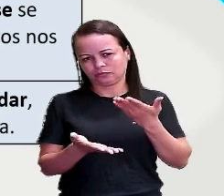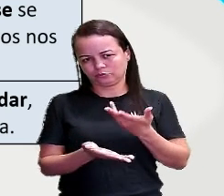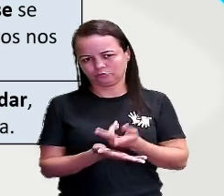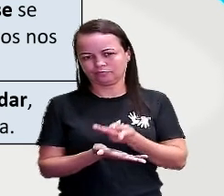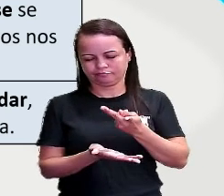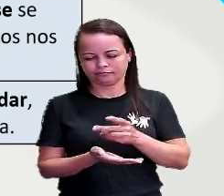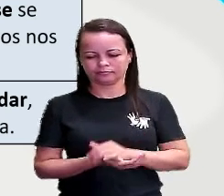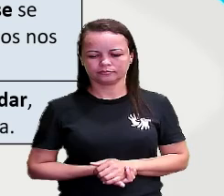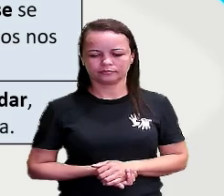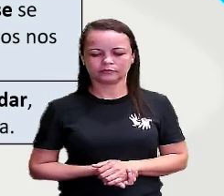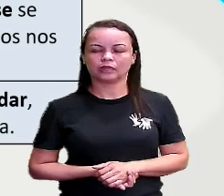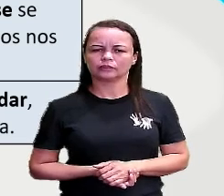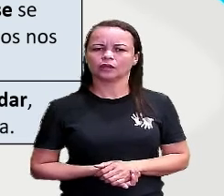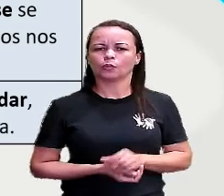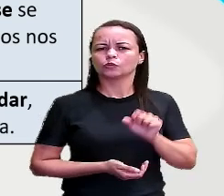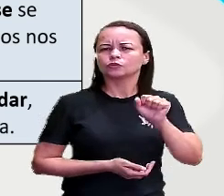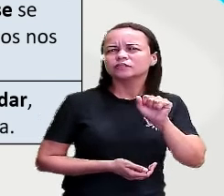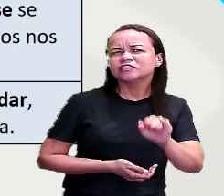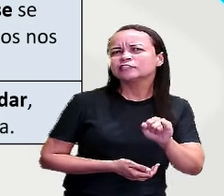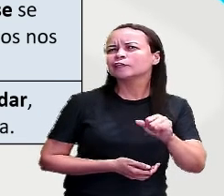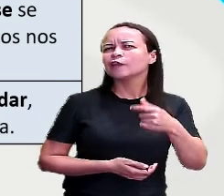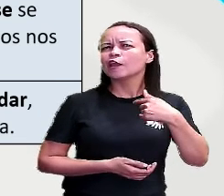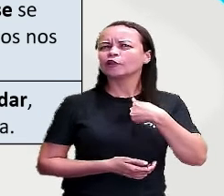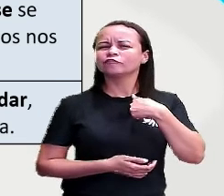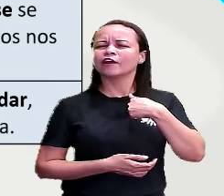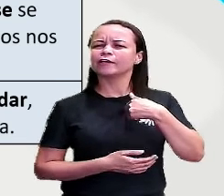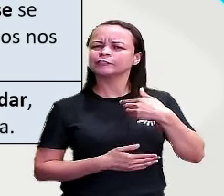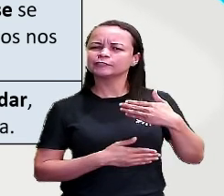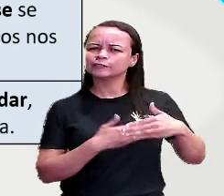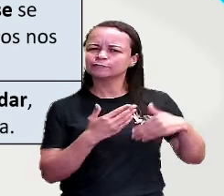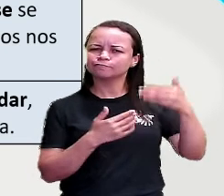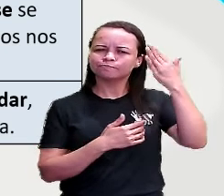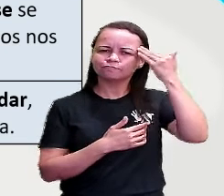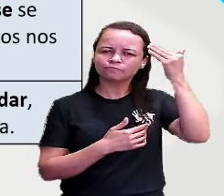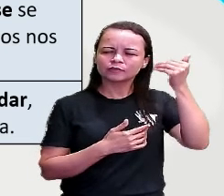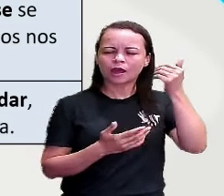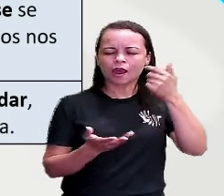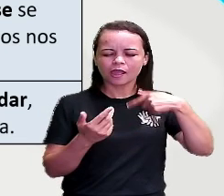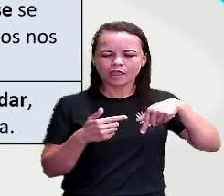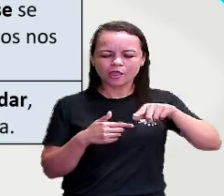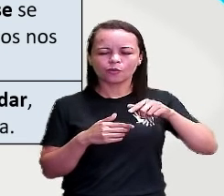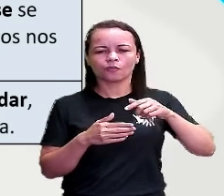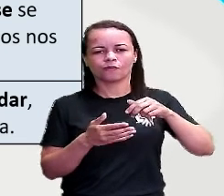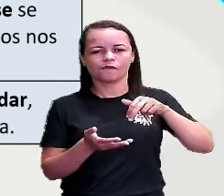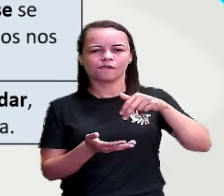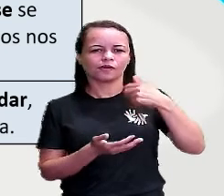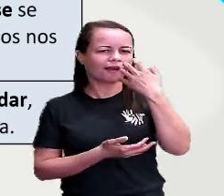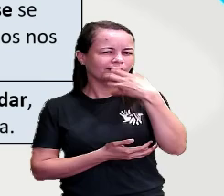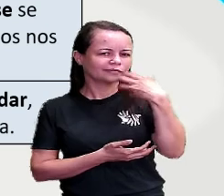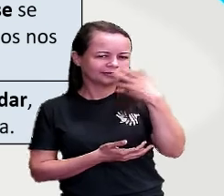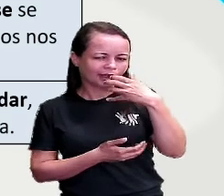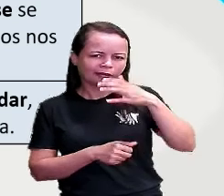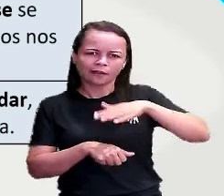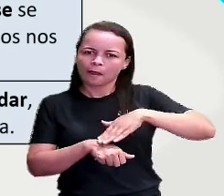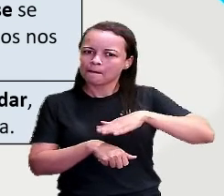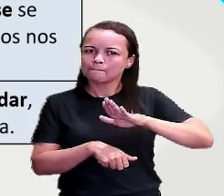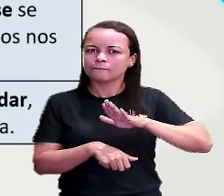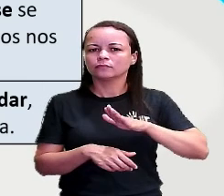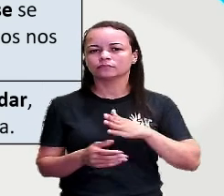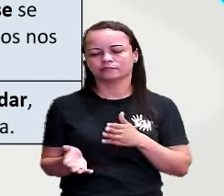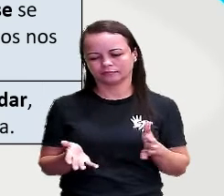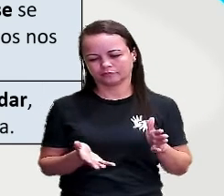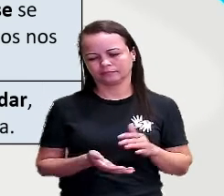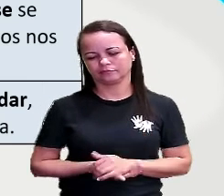tivesse talento, eu cantaria muito. Então, o futuro do pretérito. Porque assim, eu poderia cantar muito. Mas se eu tivesse